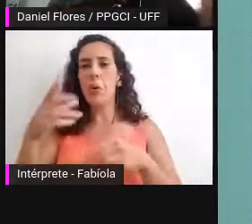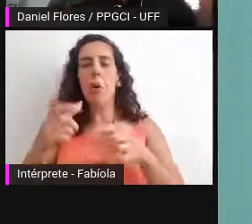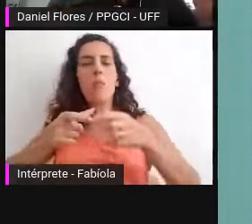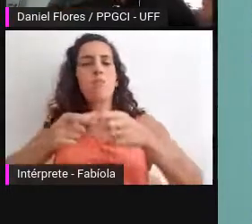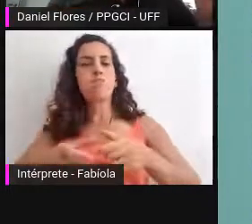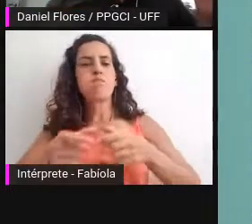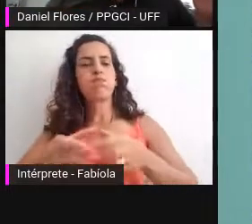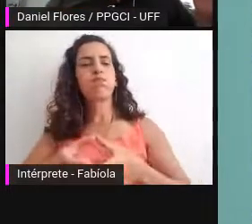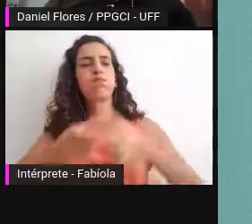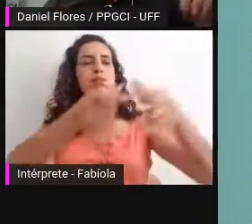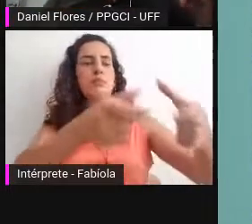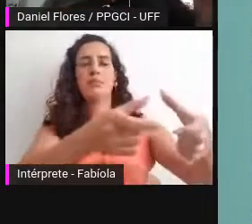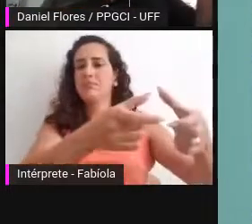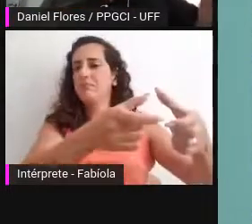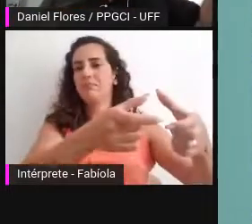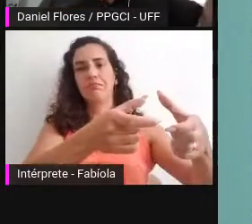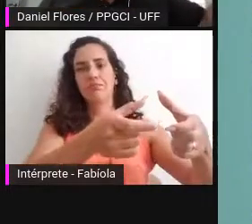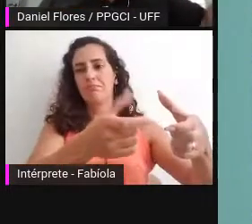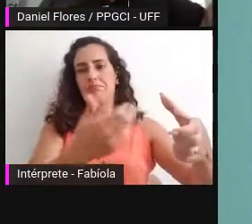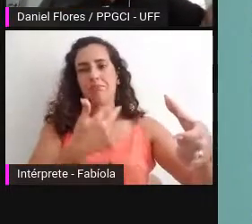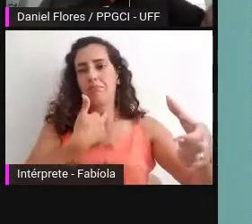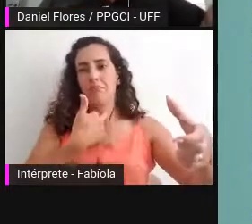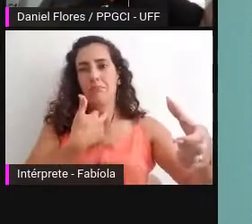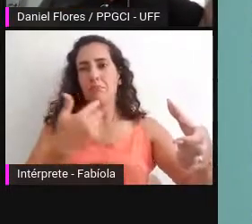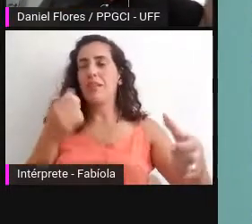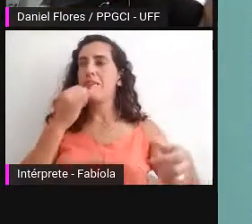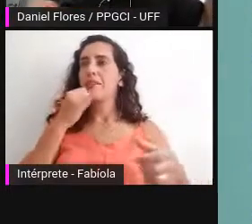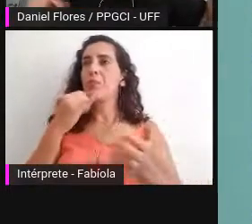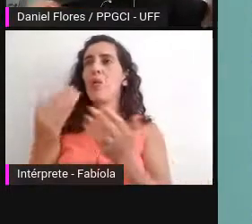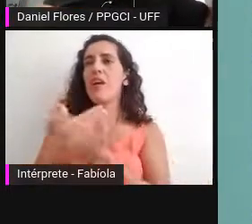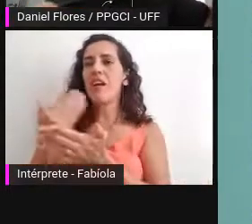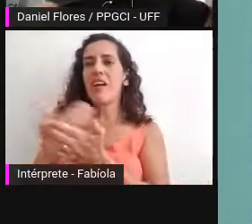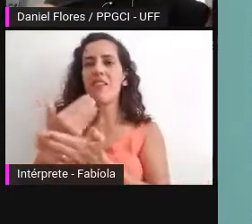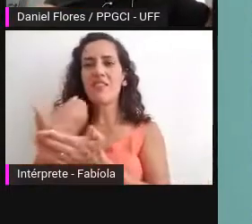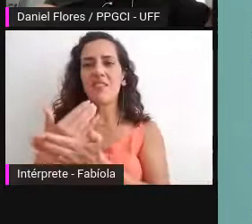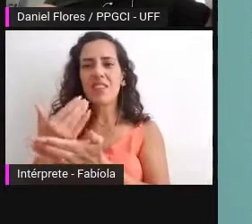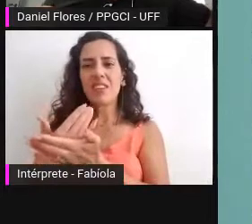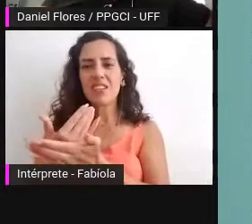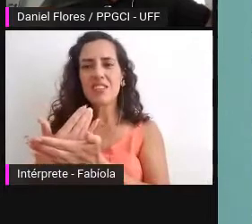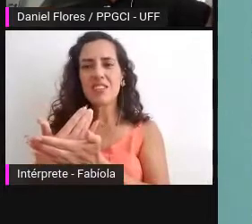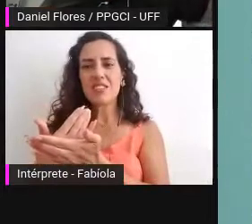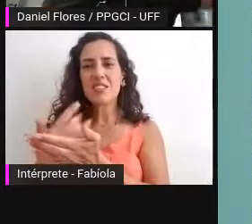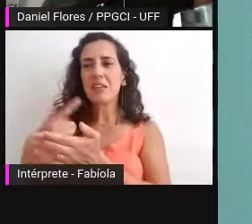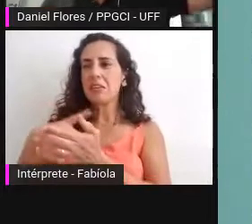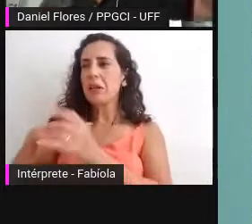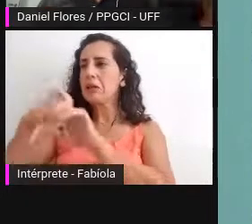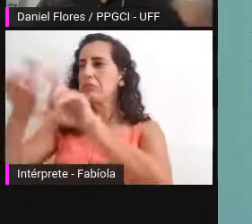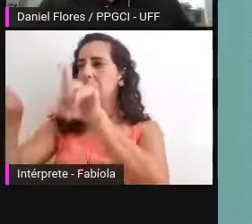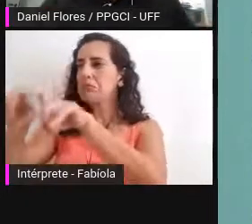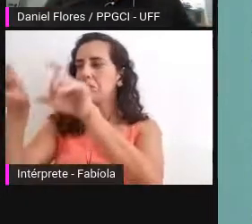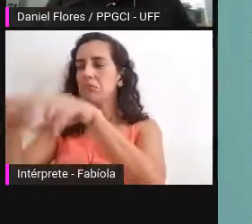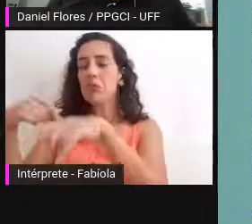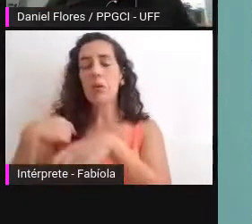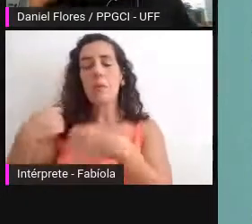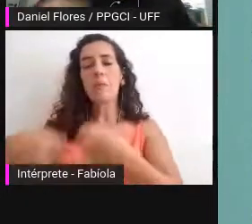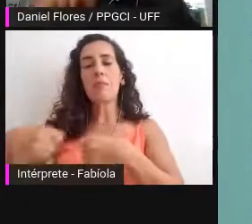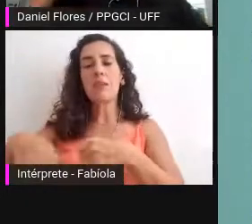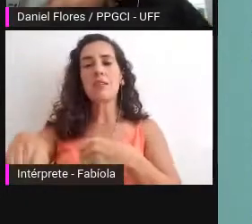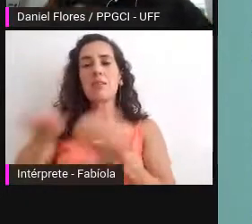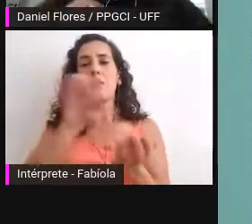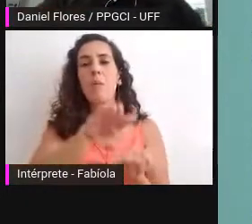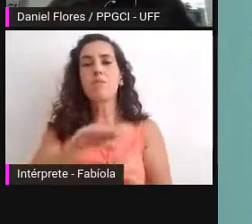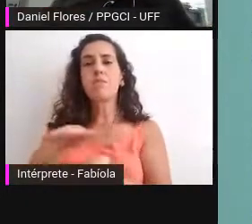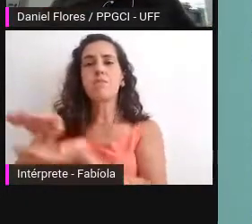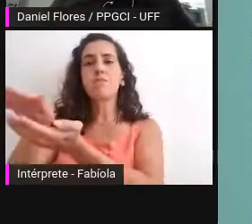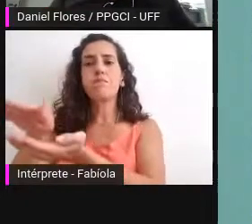levar esses documentos daquela revista eletrônica que está no CR em pacote CIP que é